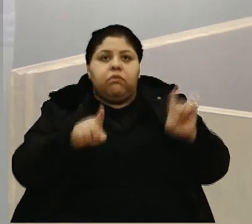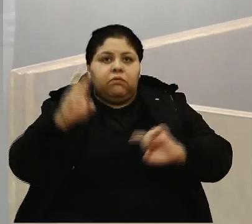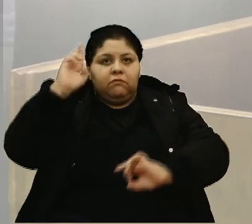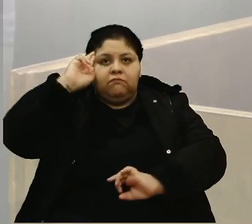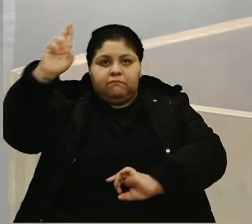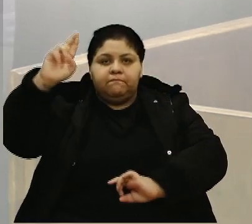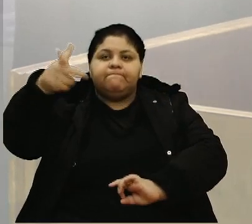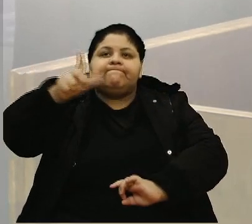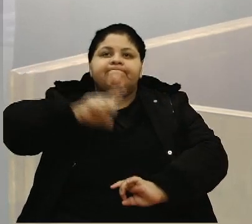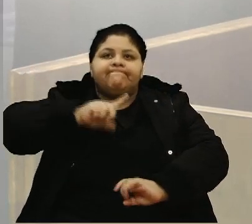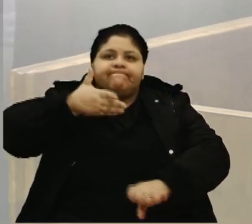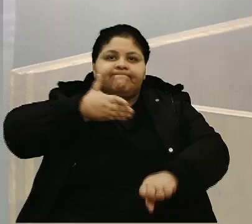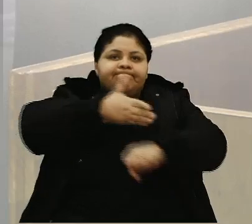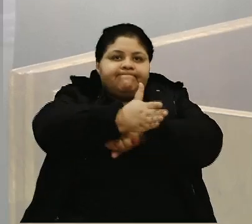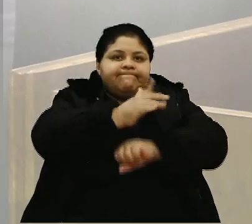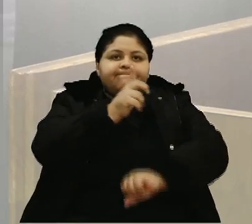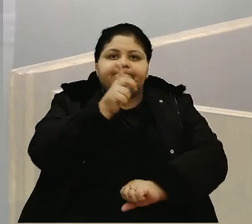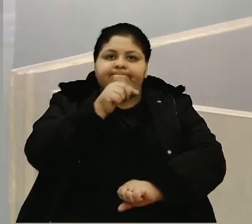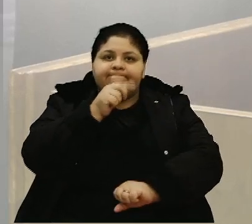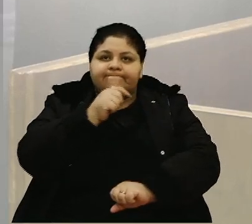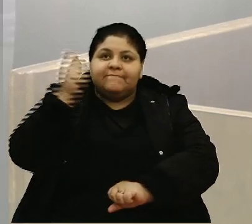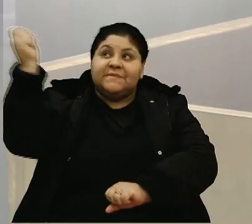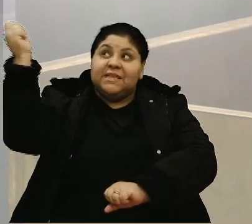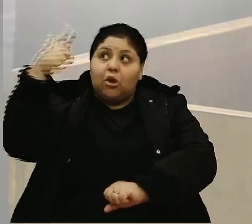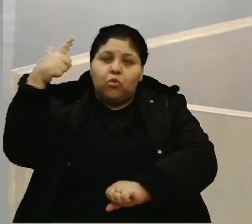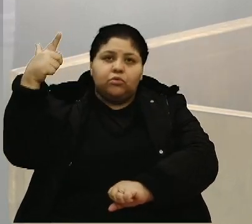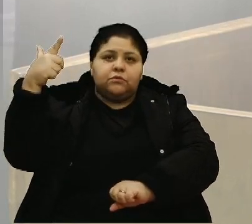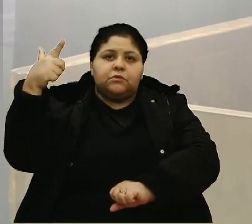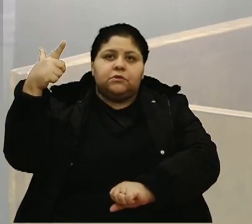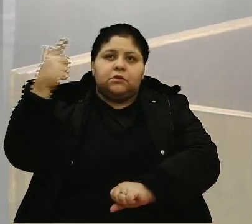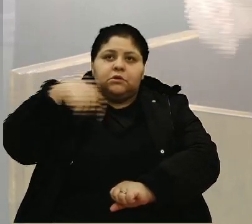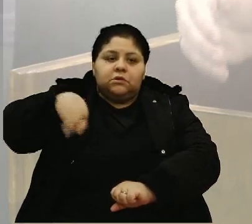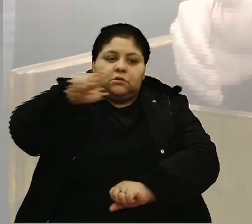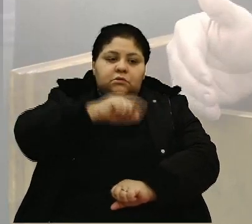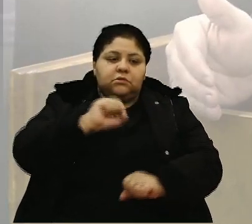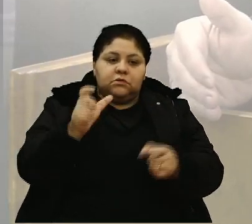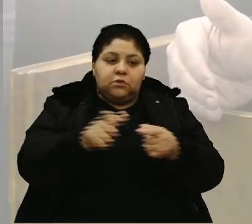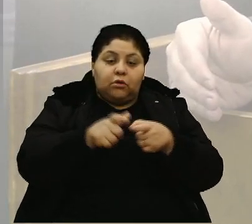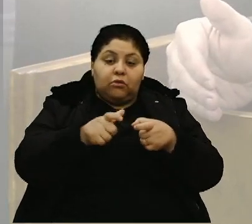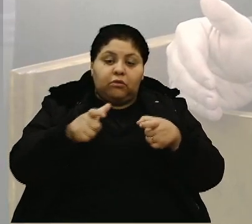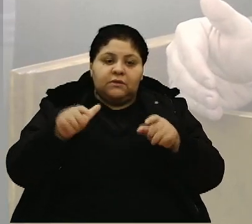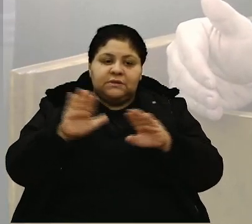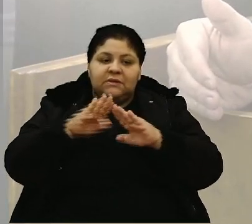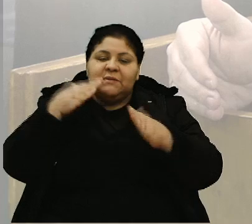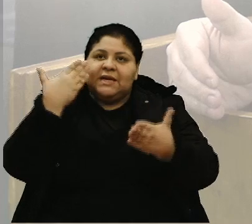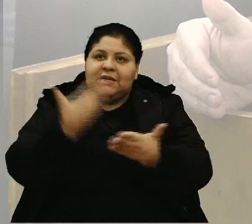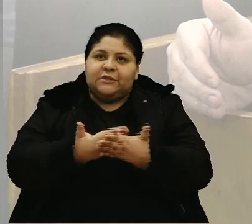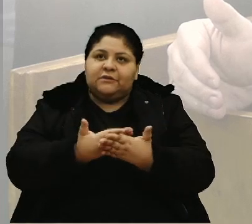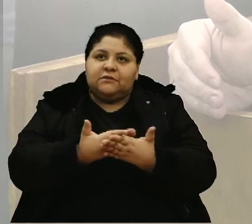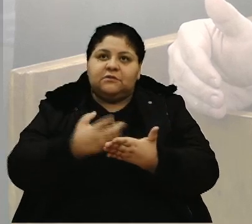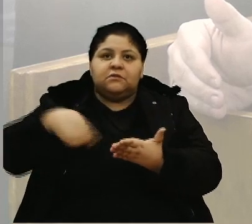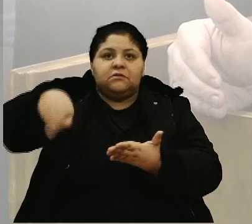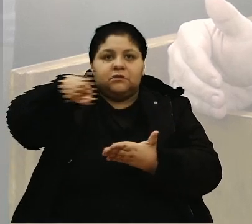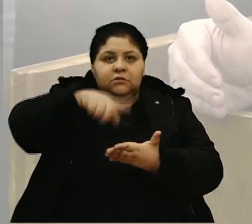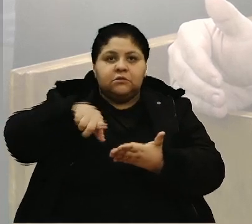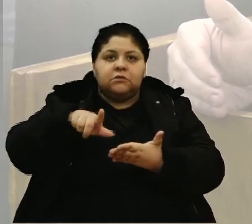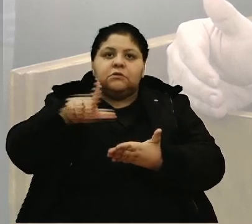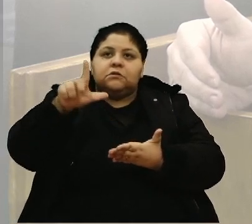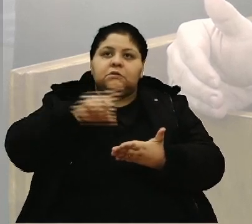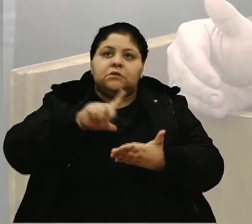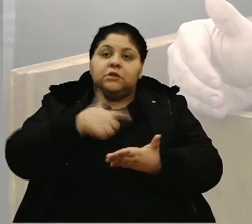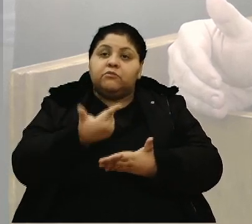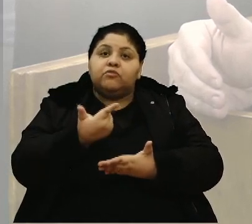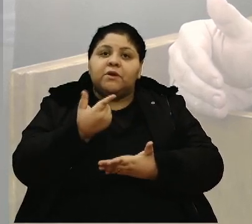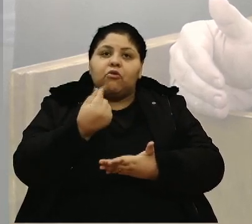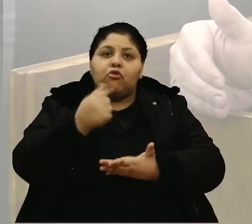Tem a entrada de água, tem a entrada de luz. E se nós ampliar aquela escola, nós vamos estar tendo uma economia.